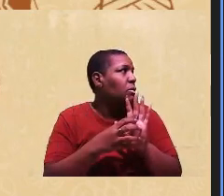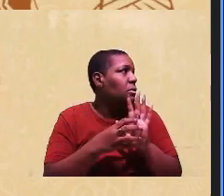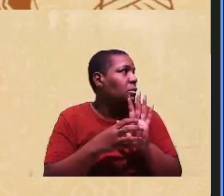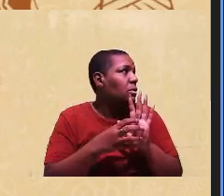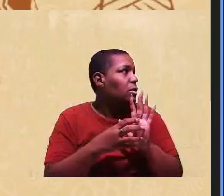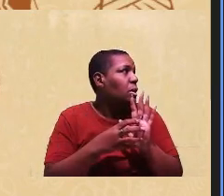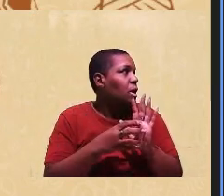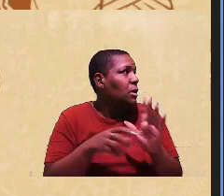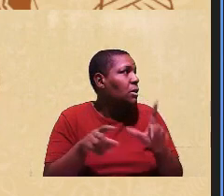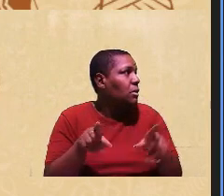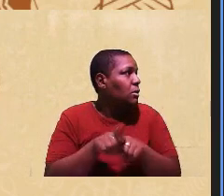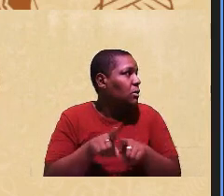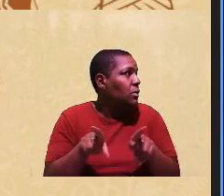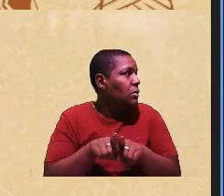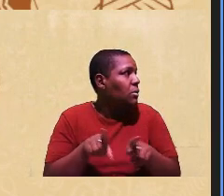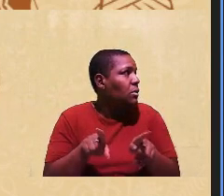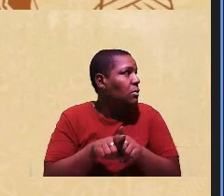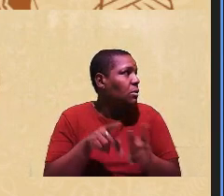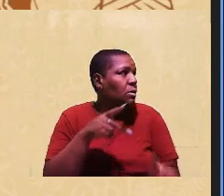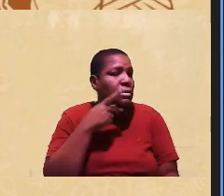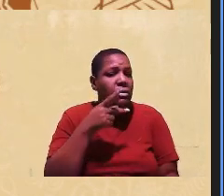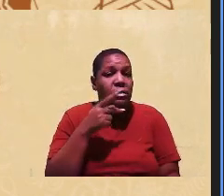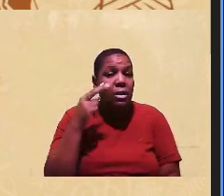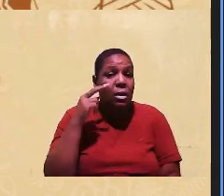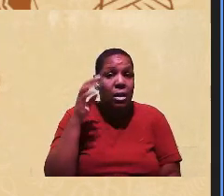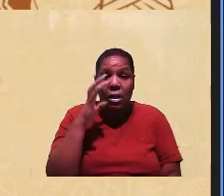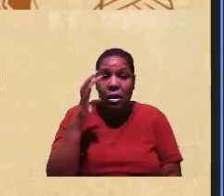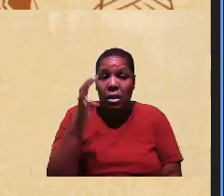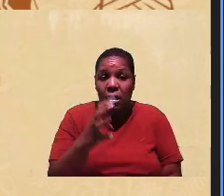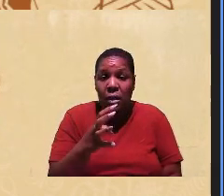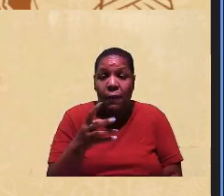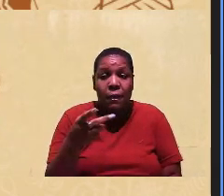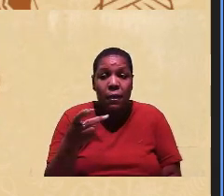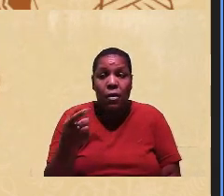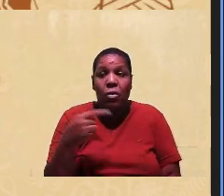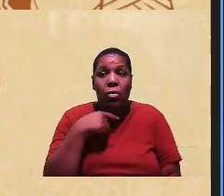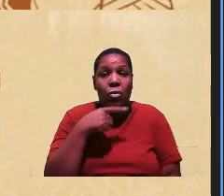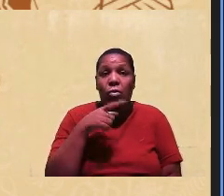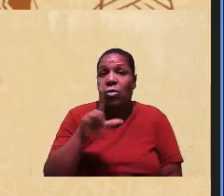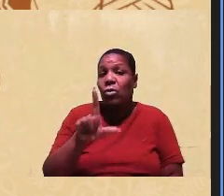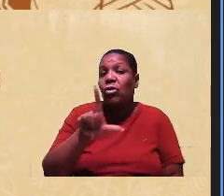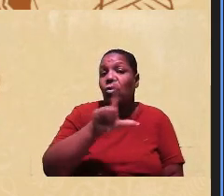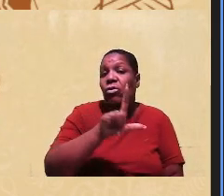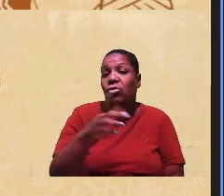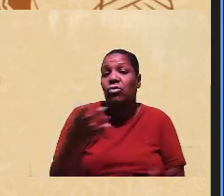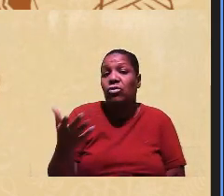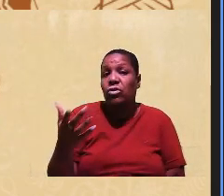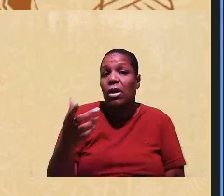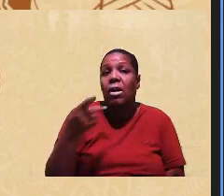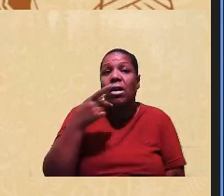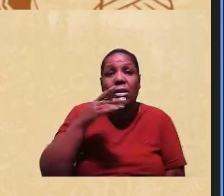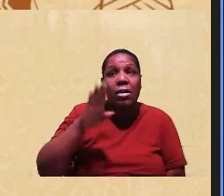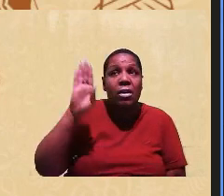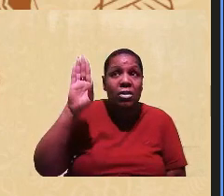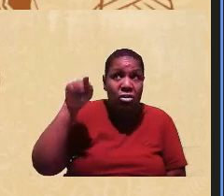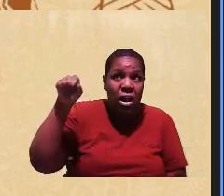de caso, gente, de denúncia pós-banca ou quando não tinha banca. São candidatos que estão lá